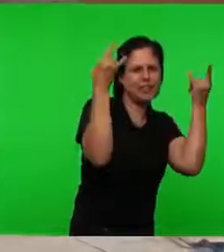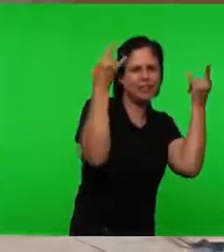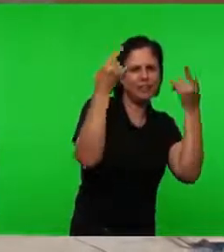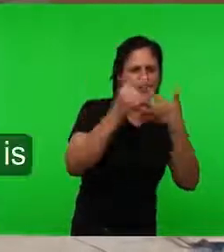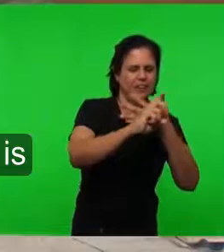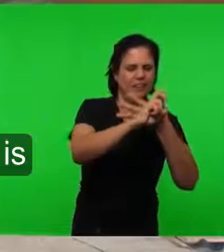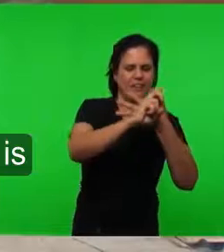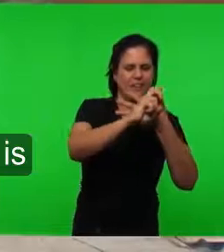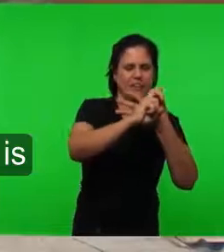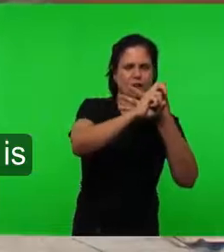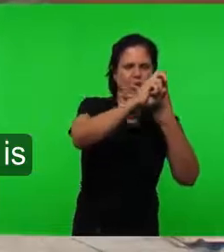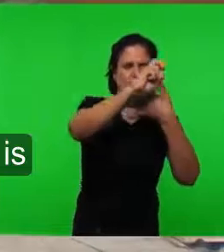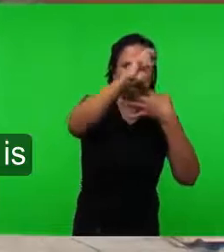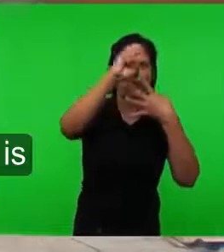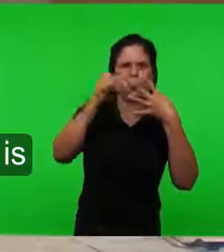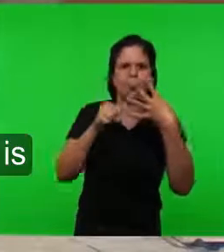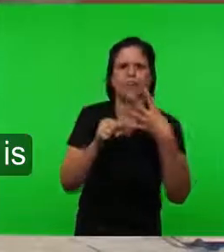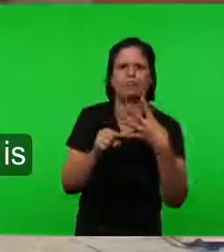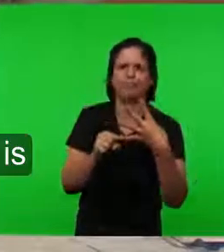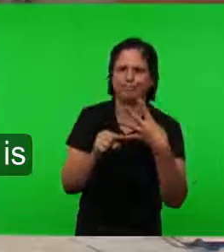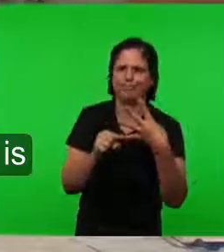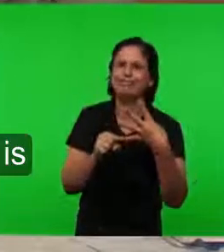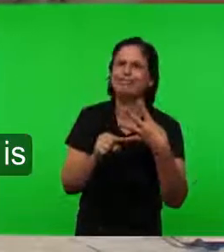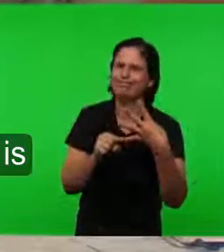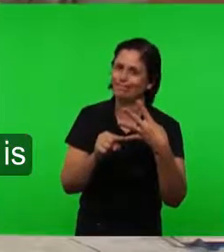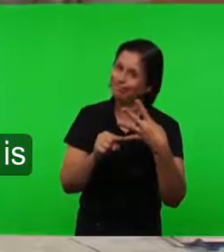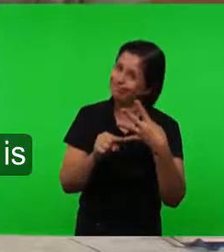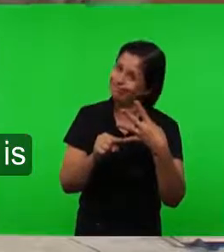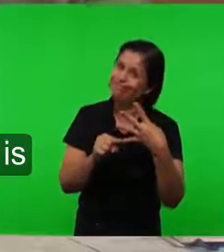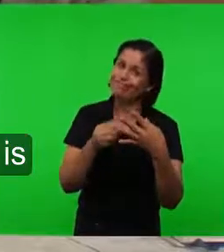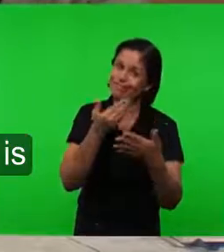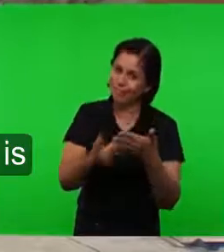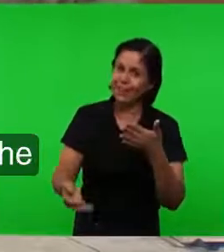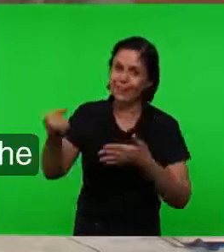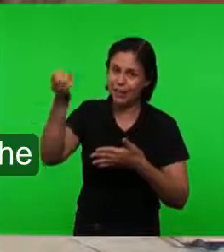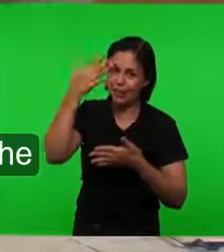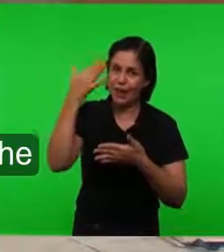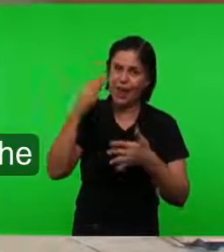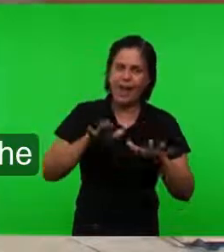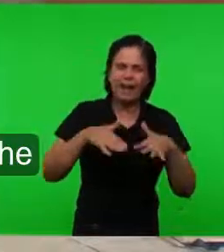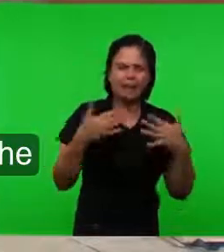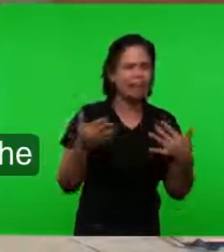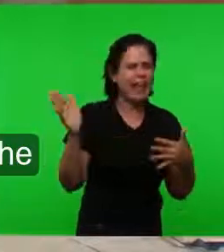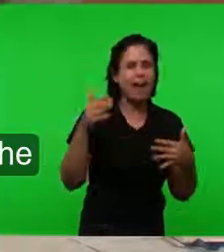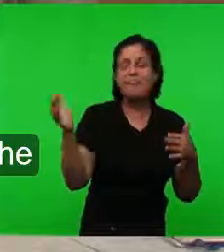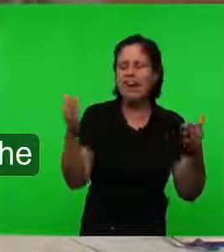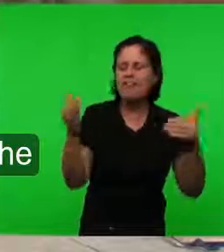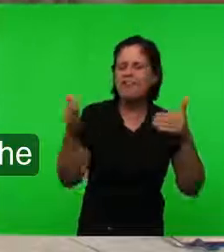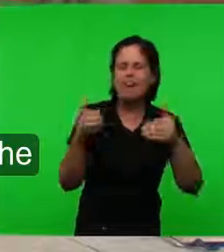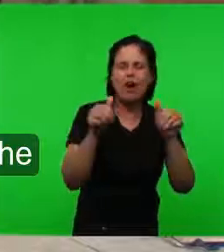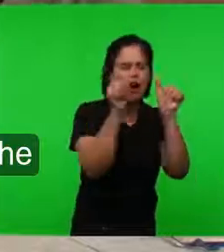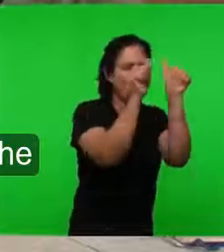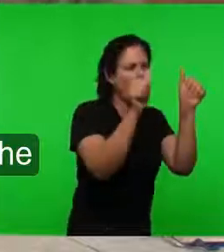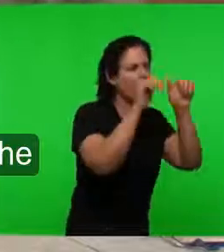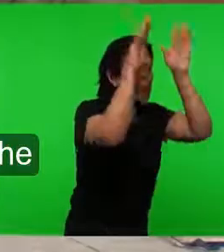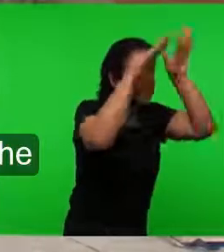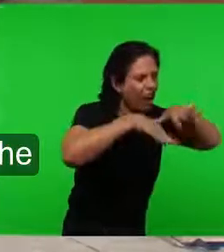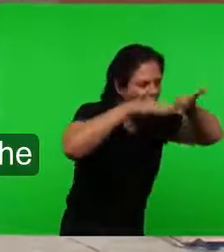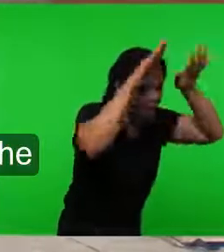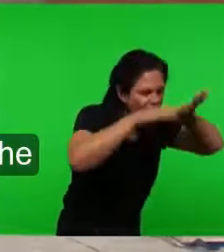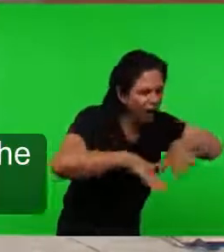E coloca todo mundo Na quarta medida Vamos então Para o ídolo Que é material Que é a razão